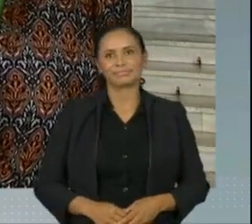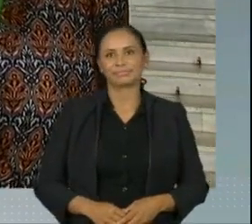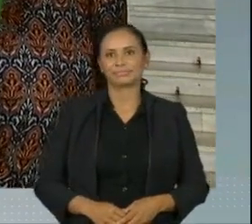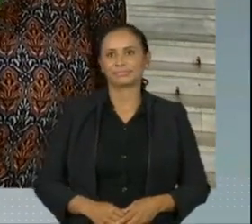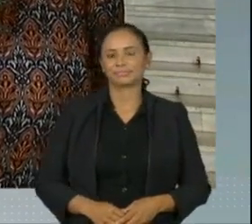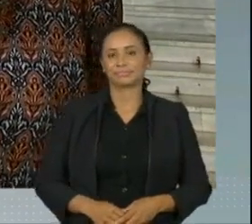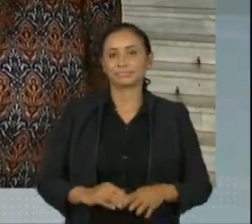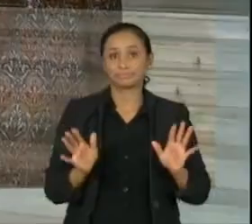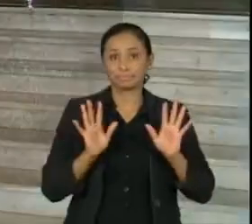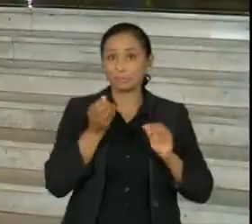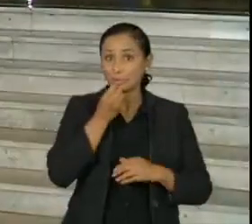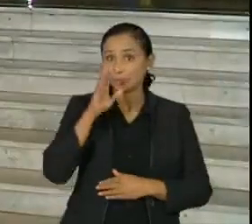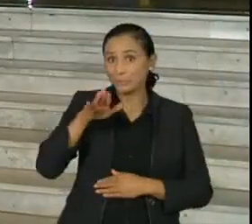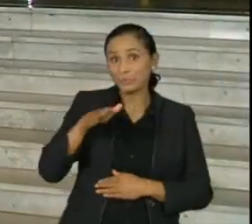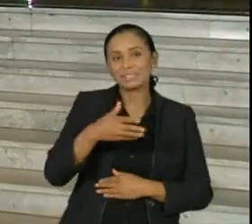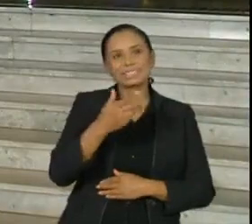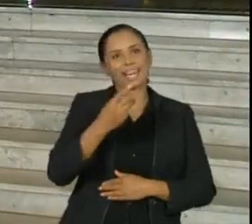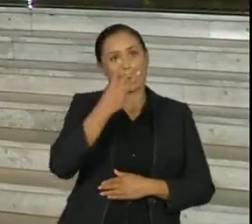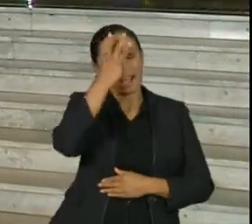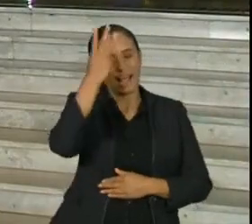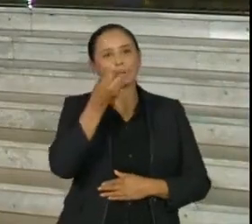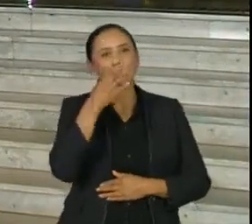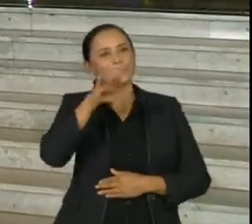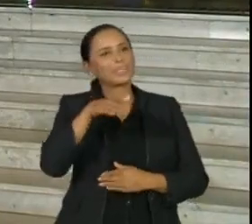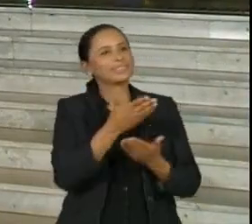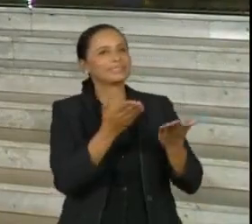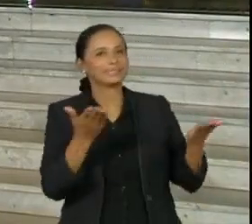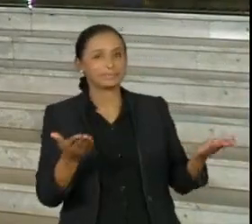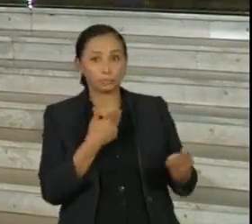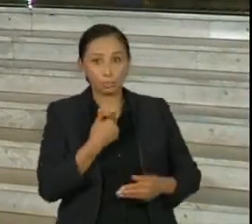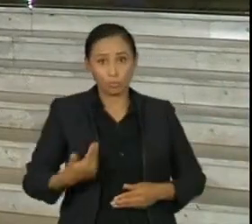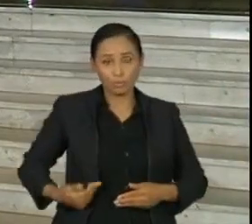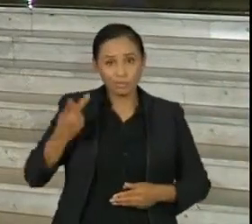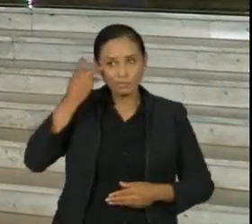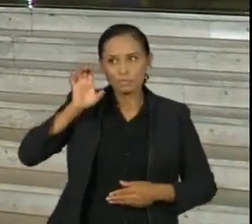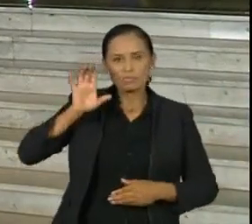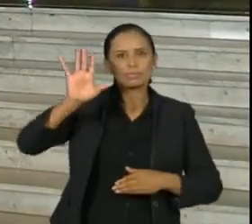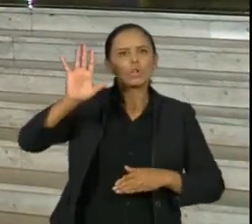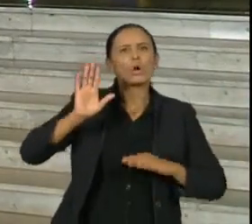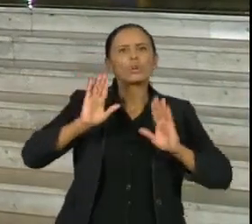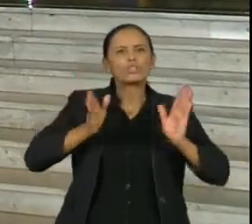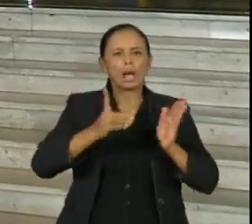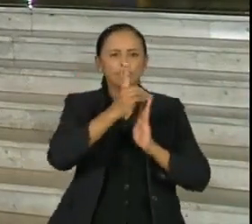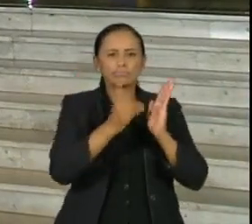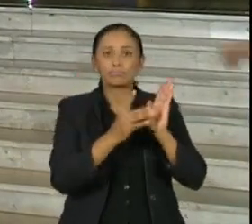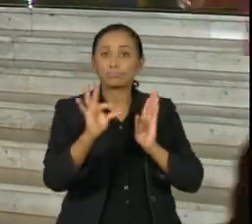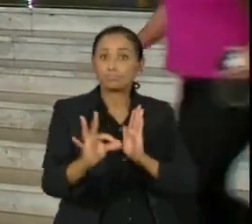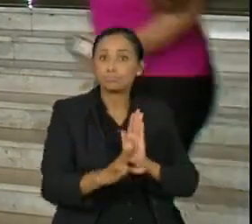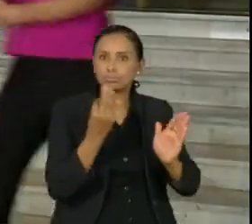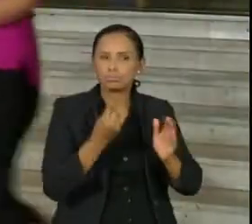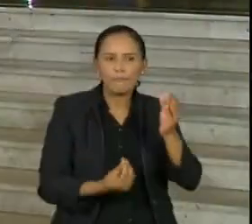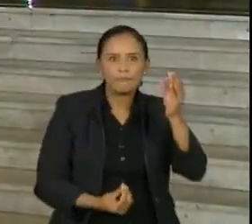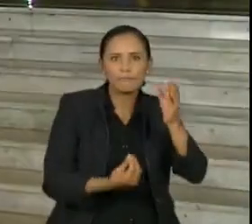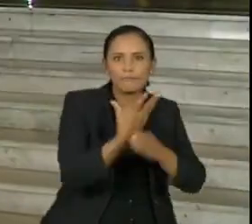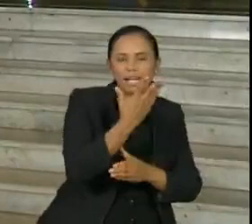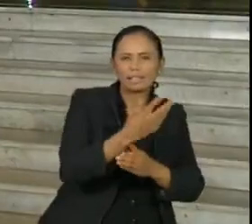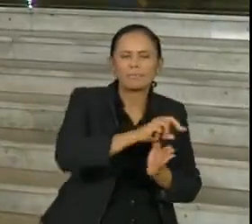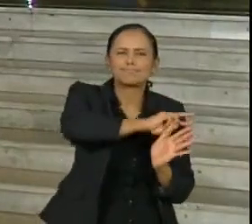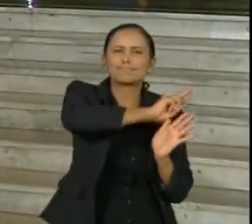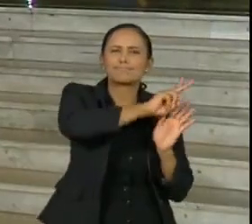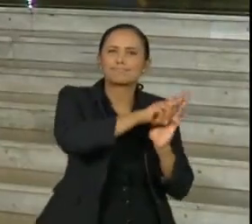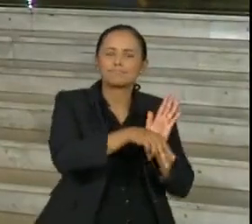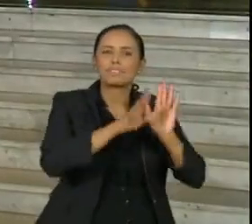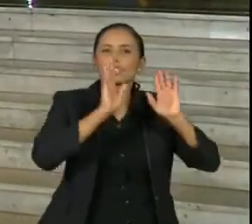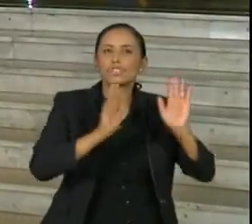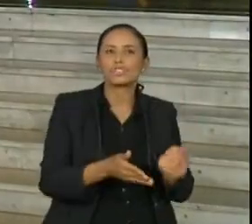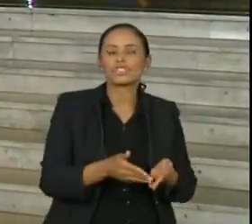Boa tarde, Aldo. Boa tarde a todos. O governo de São Paulo assinou hoje um decreto para a criação de novas quatro